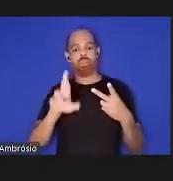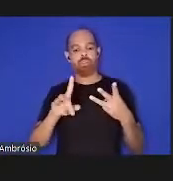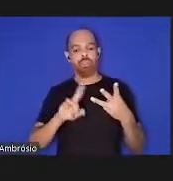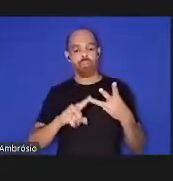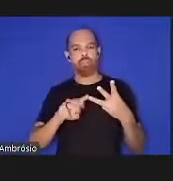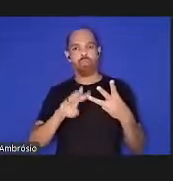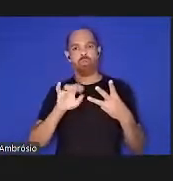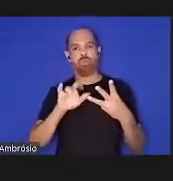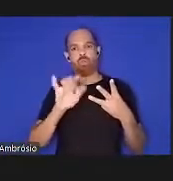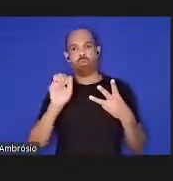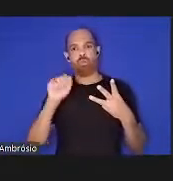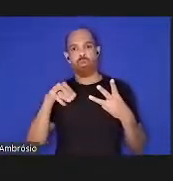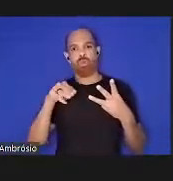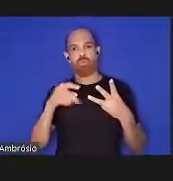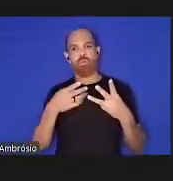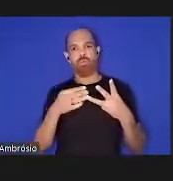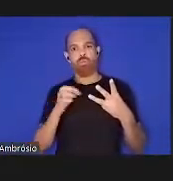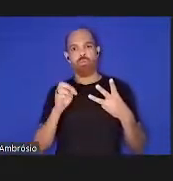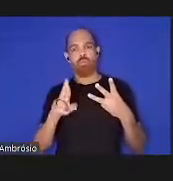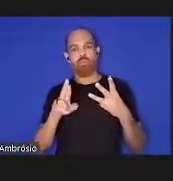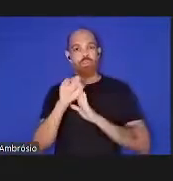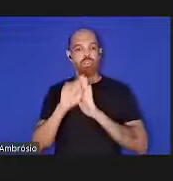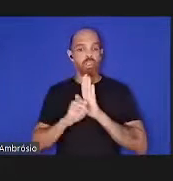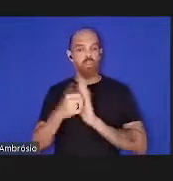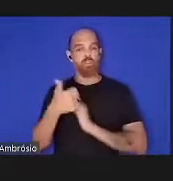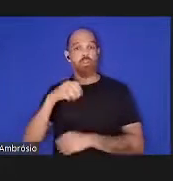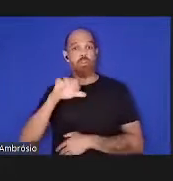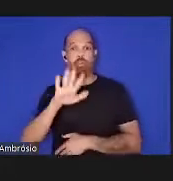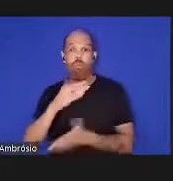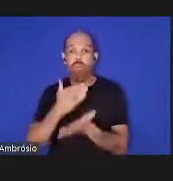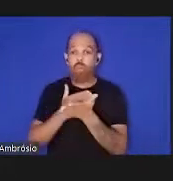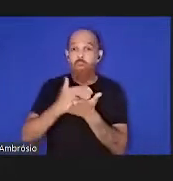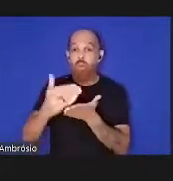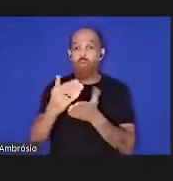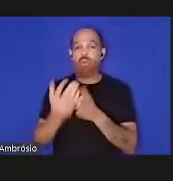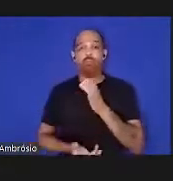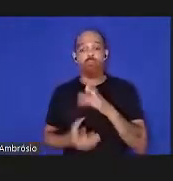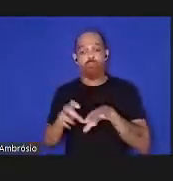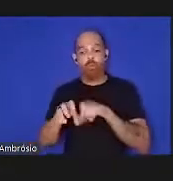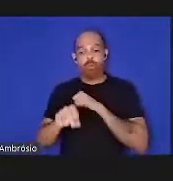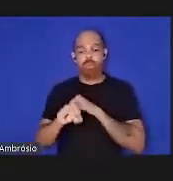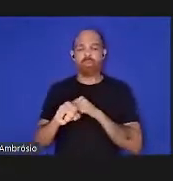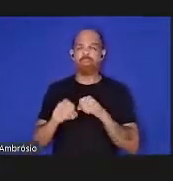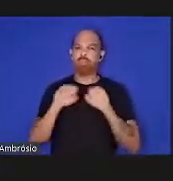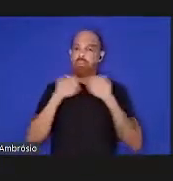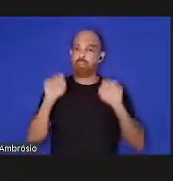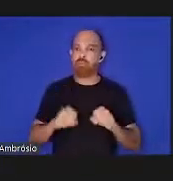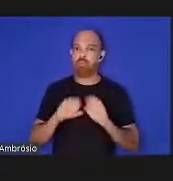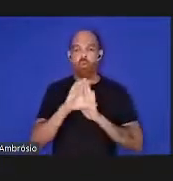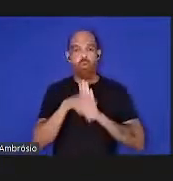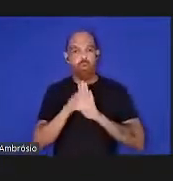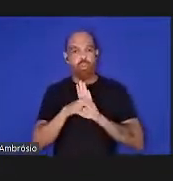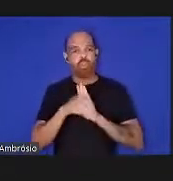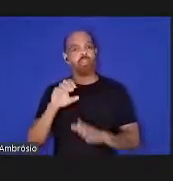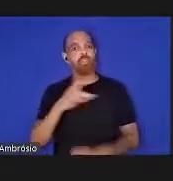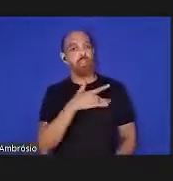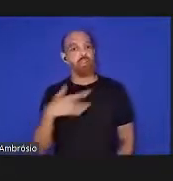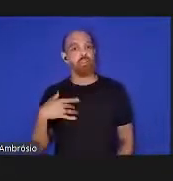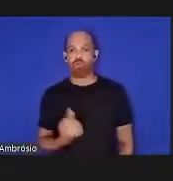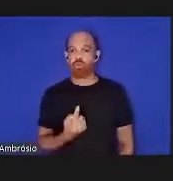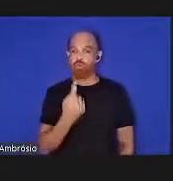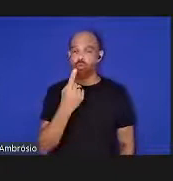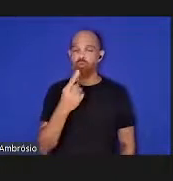no final do século XIX mas as primeiras formulações sistemáticas do conceito de saúde única datam